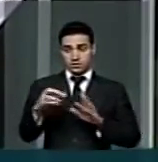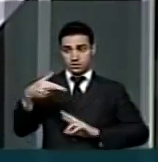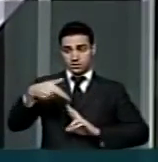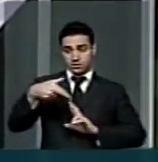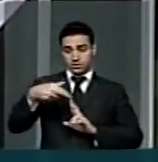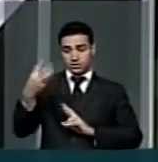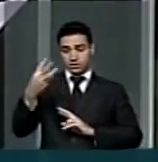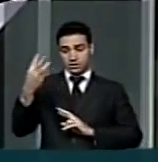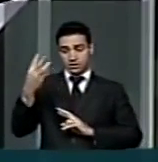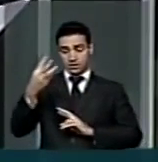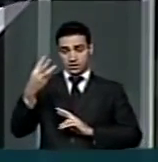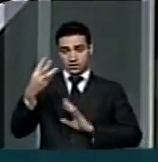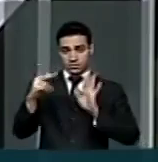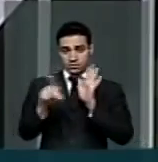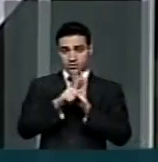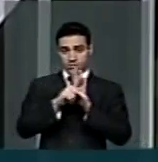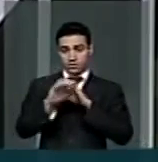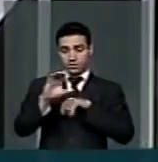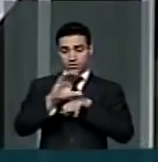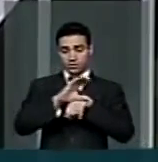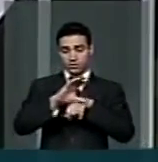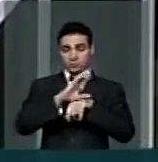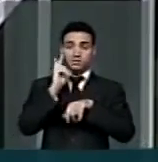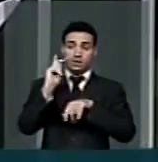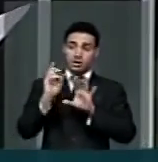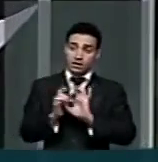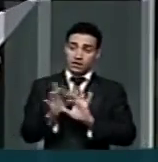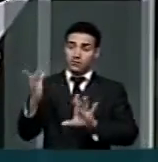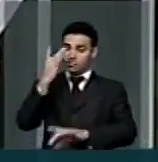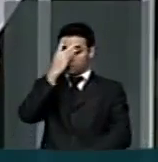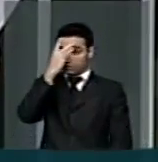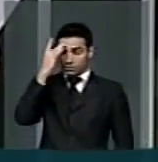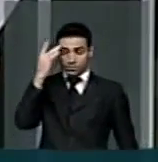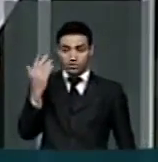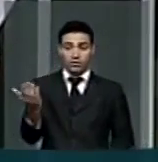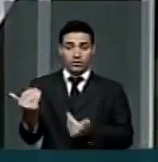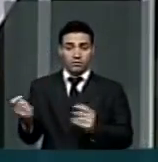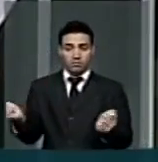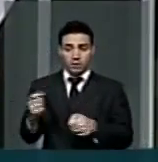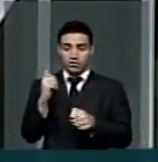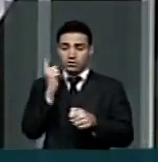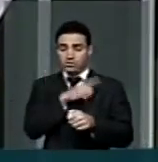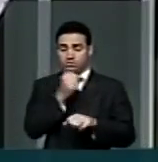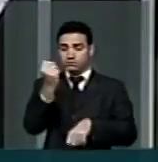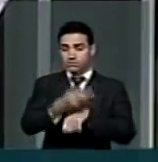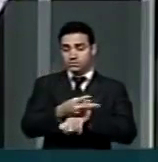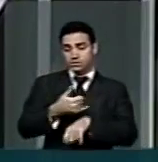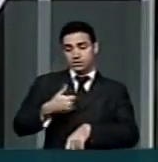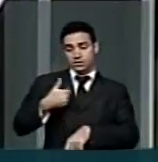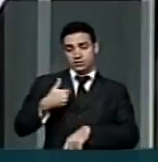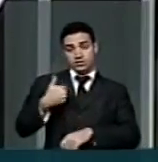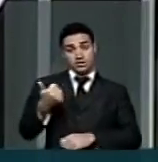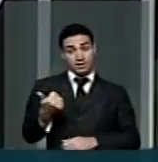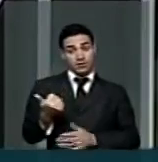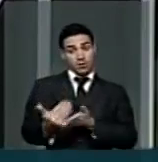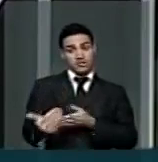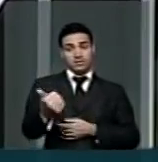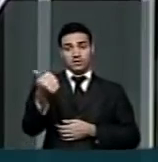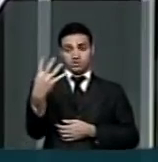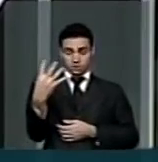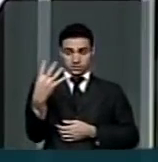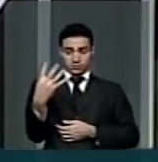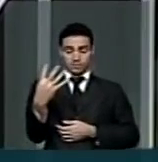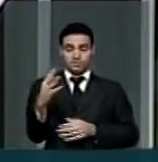da Carta Magna, para permitir que o adolescente possa ser empregado a partir de 14 anos. Enfatizo